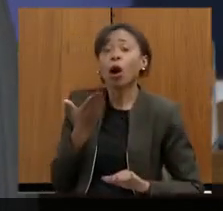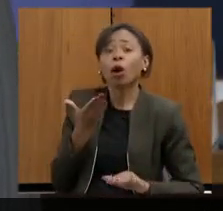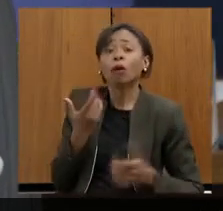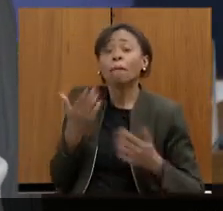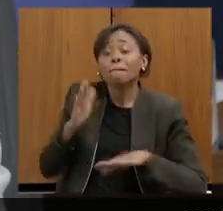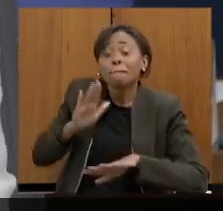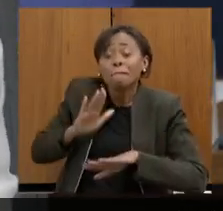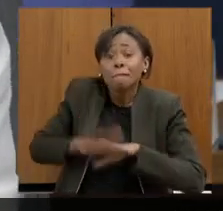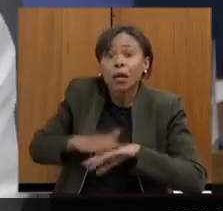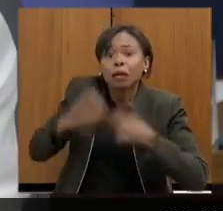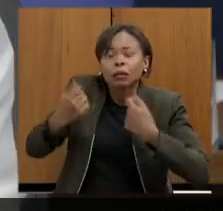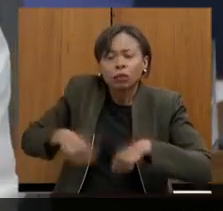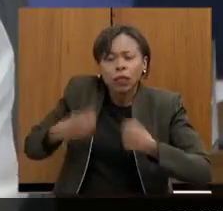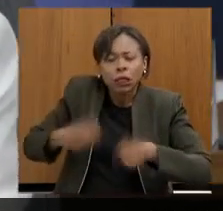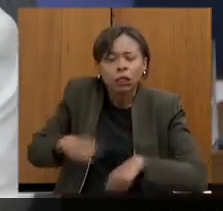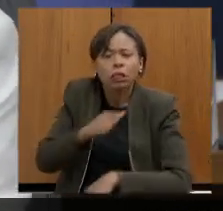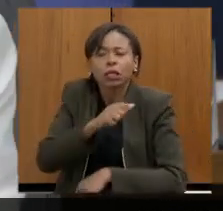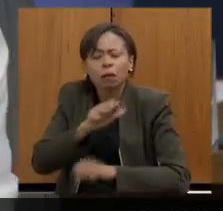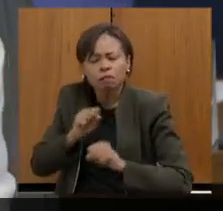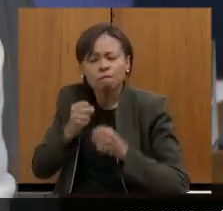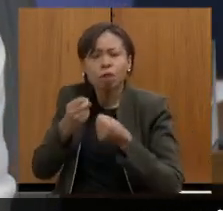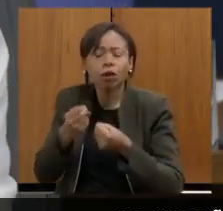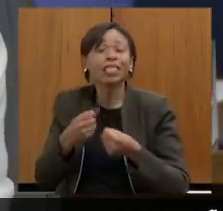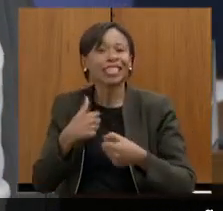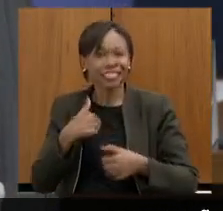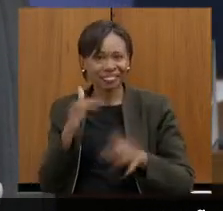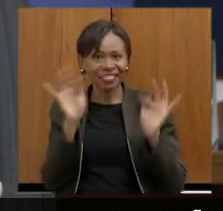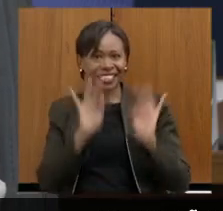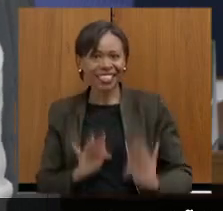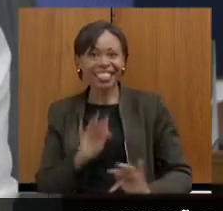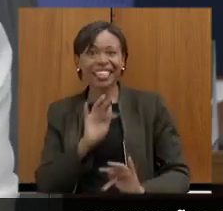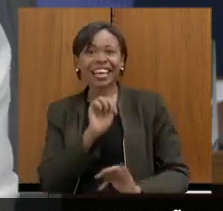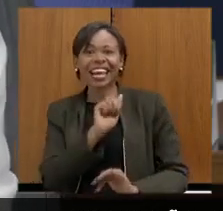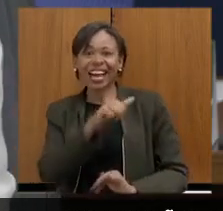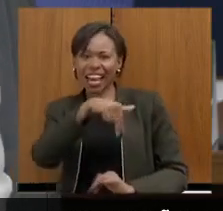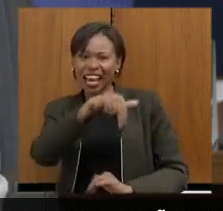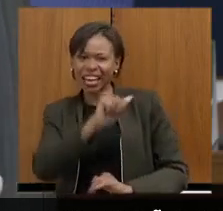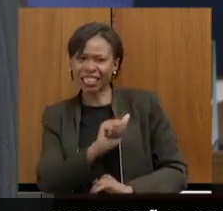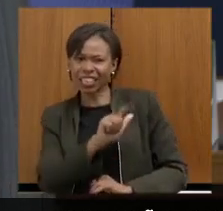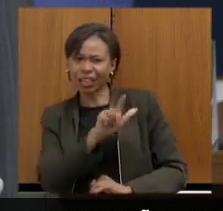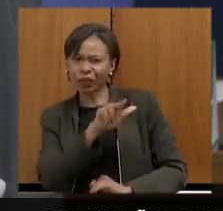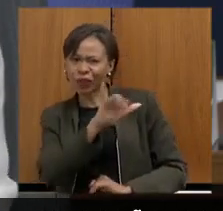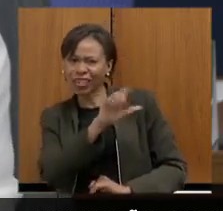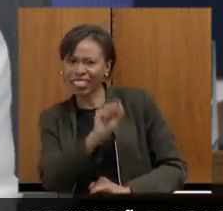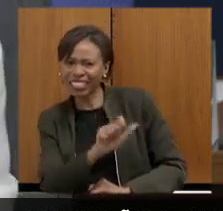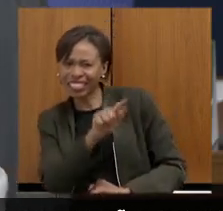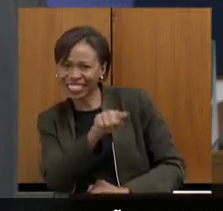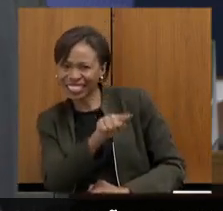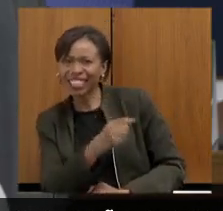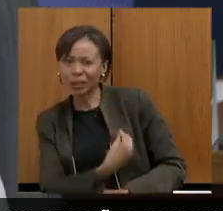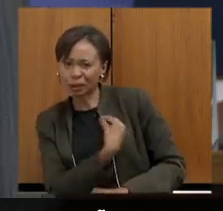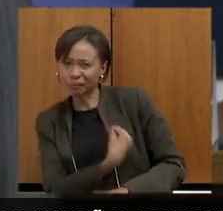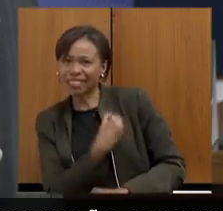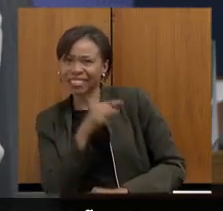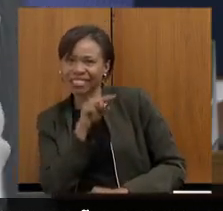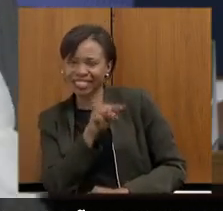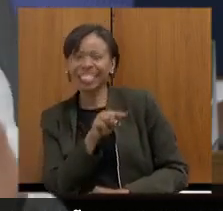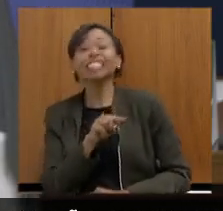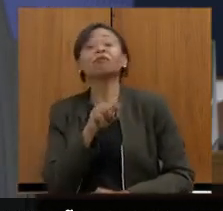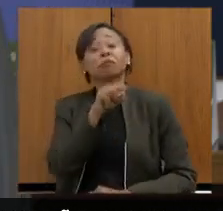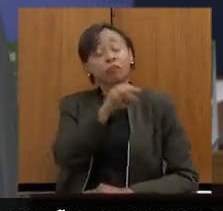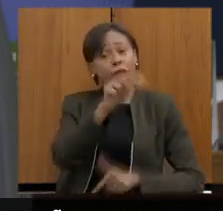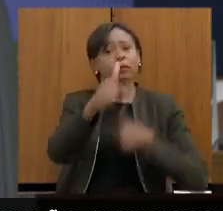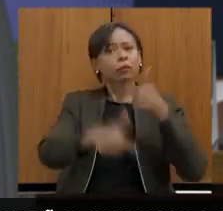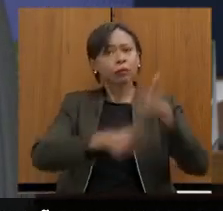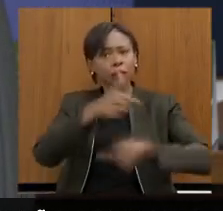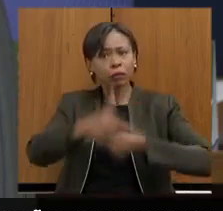identificação de cada um estou feliz que a Ana Luísa Werneck está ali aquela de rosa ali atrás dos meninos ela trabalha com todo